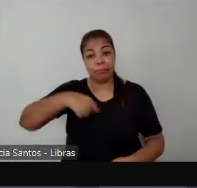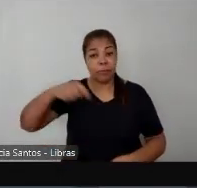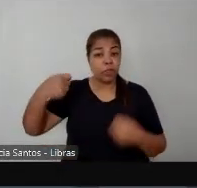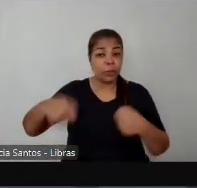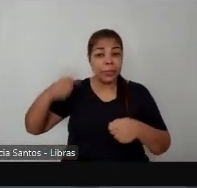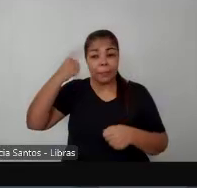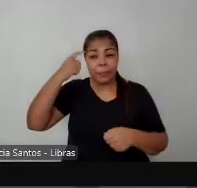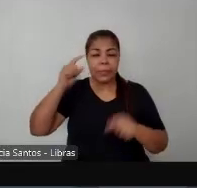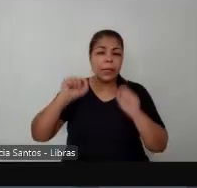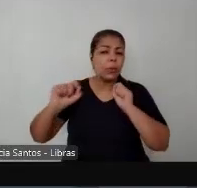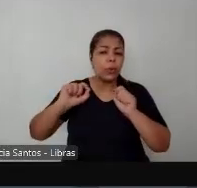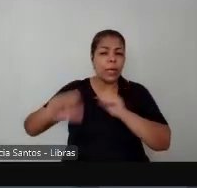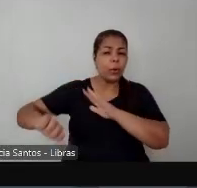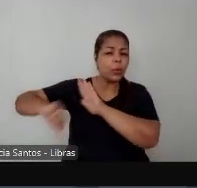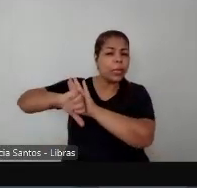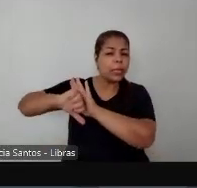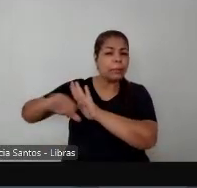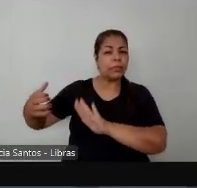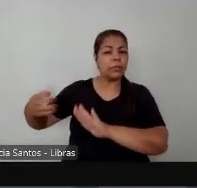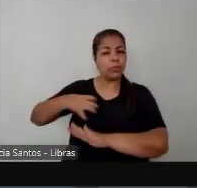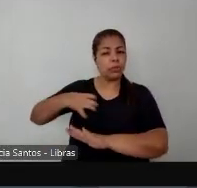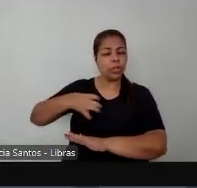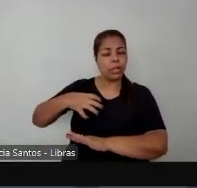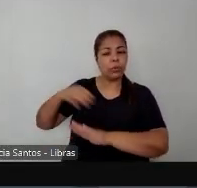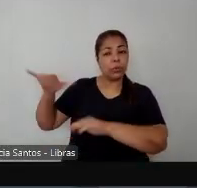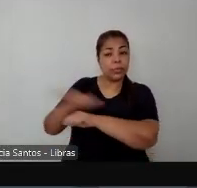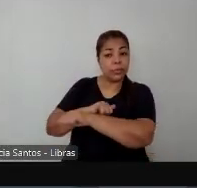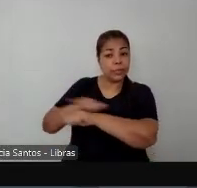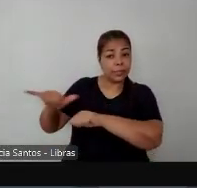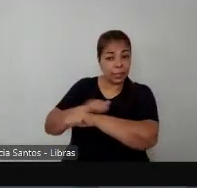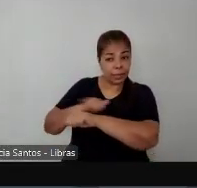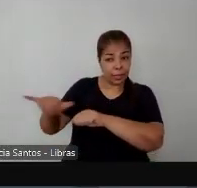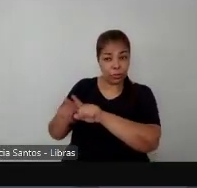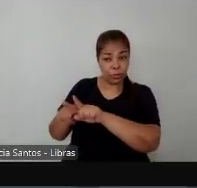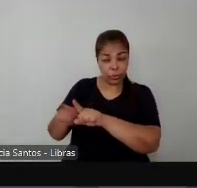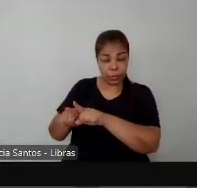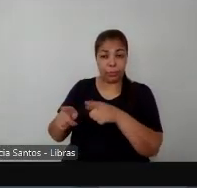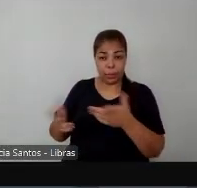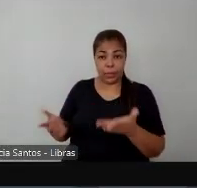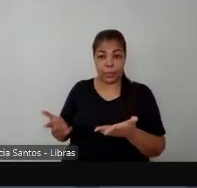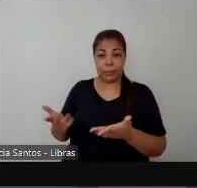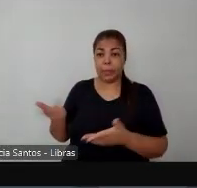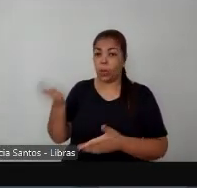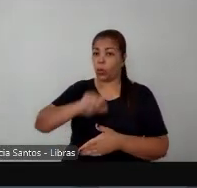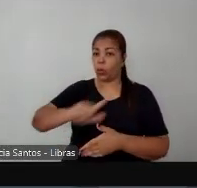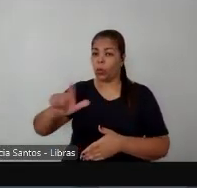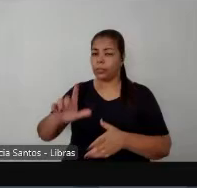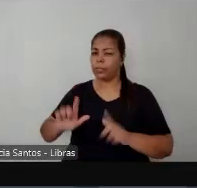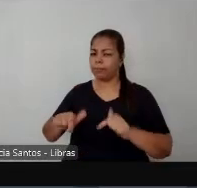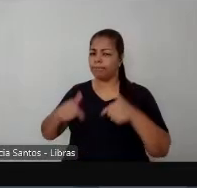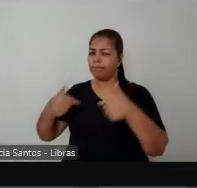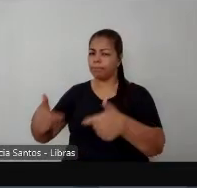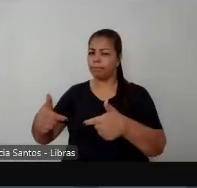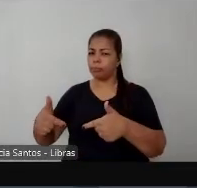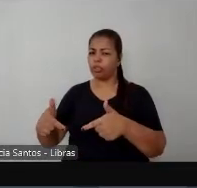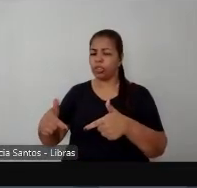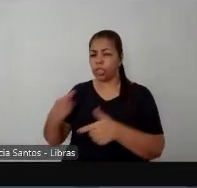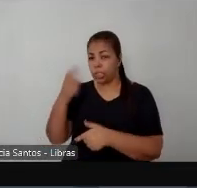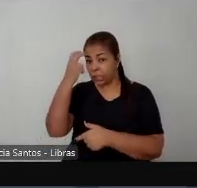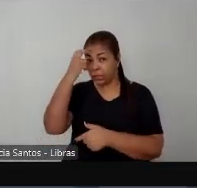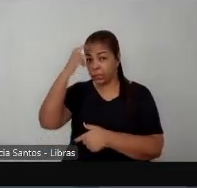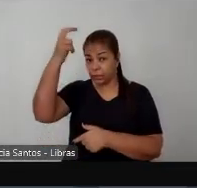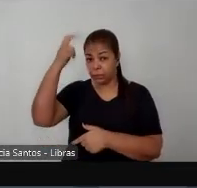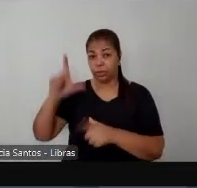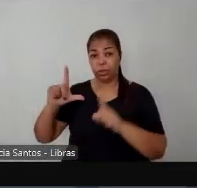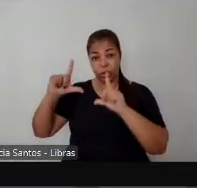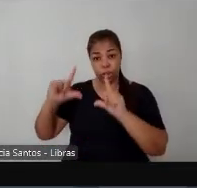estratégica e holística vamos dizer assim para agir de forma inteligente para reduzir o poder financeiro desses grupos a gente